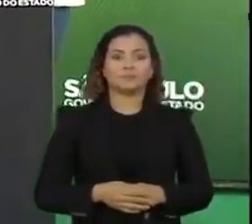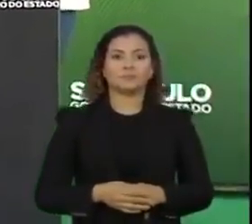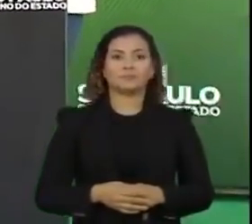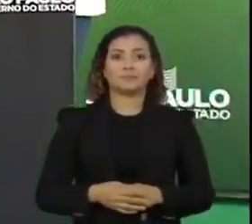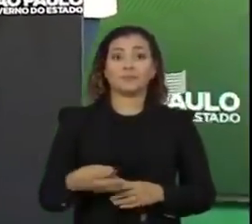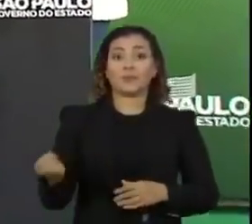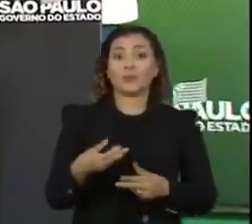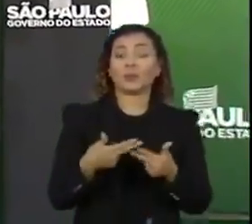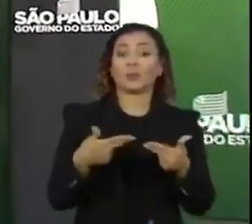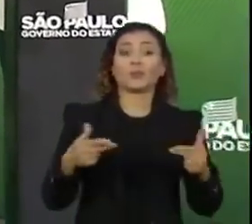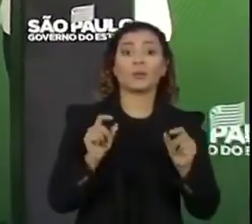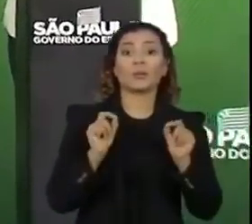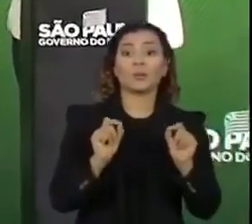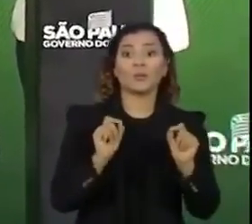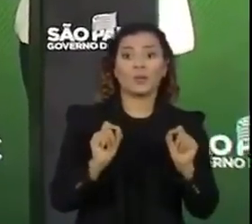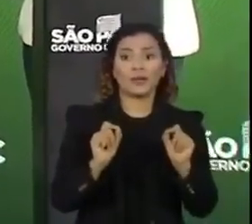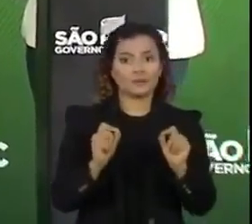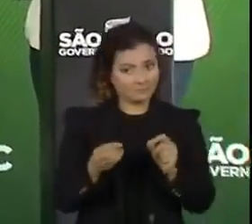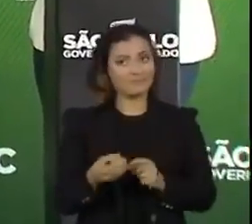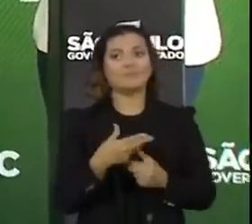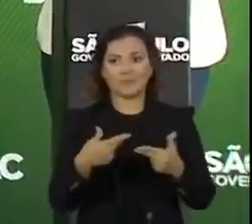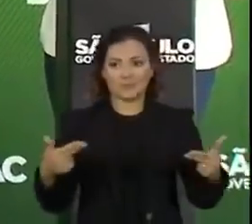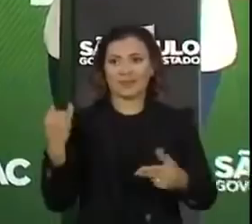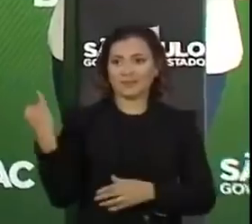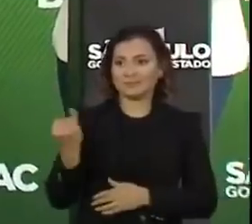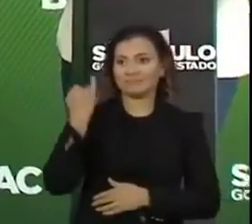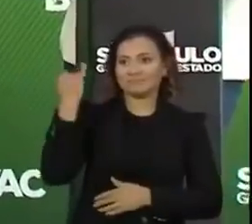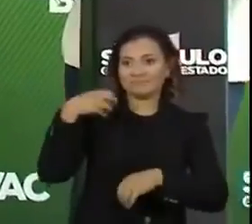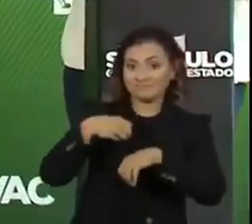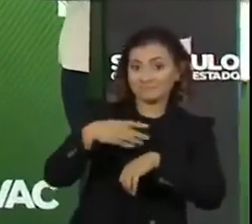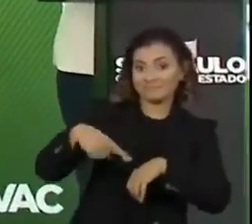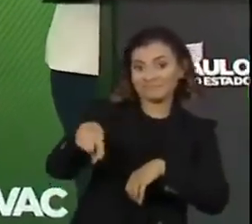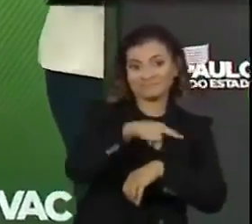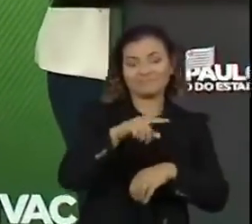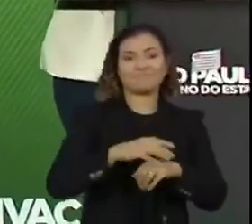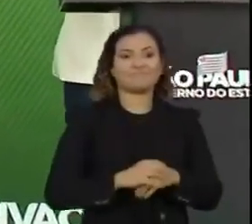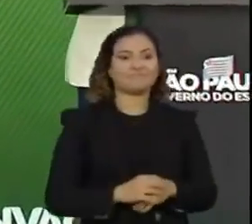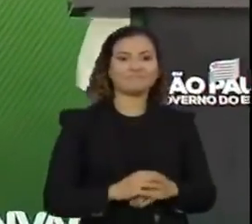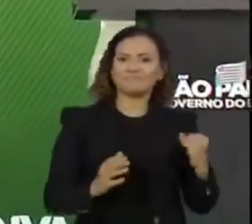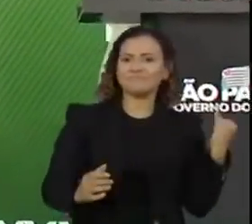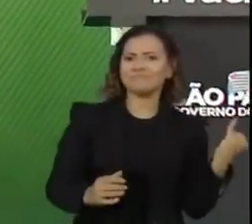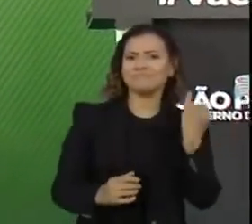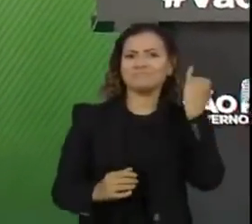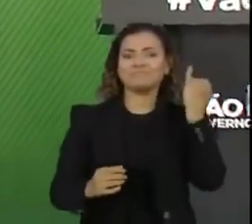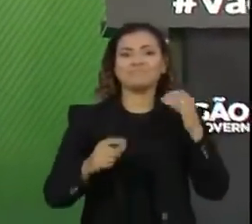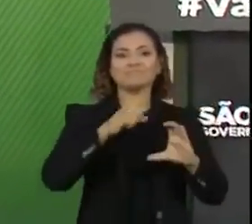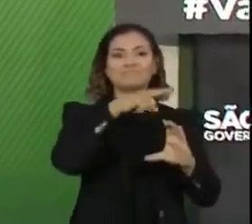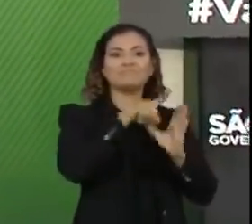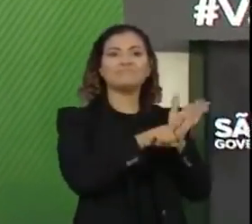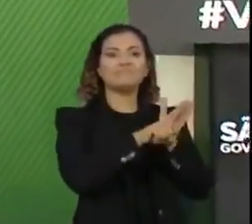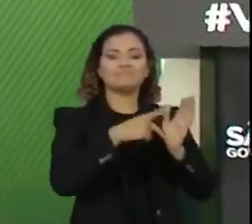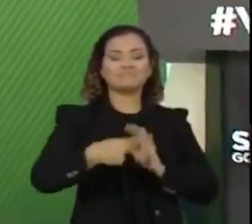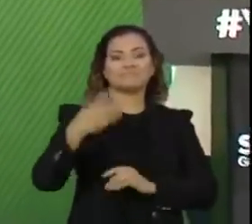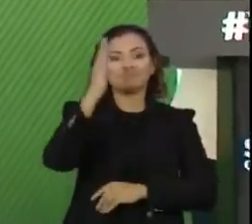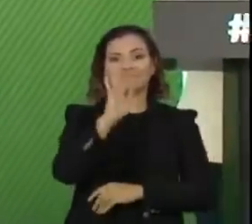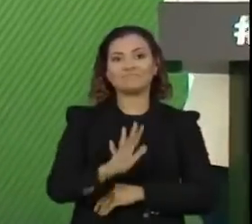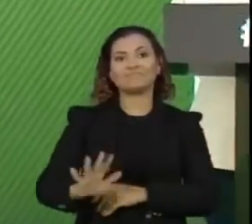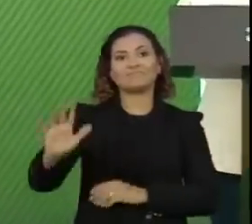novidade de hoje, que é uma novidade muito importante, é uma notícia significativa para a ciência brasileira